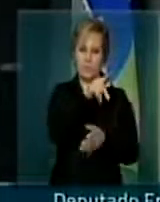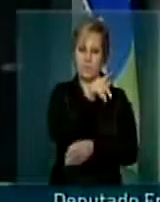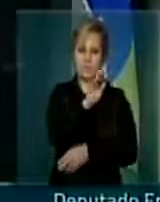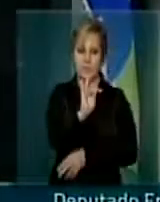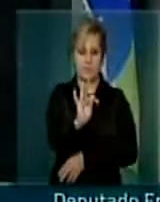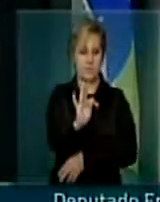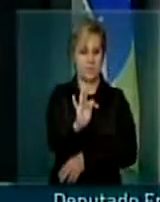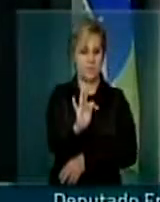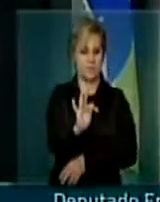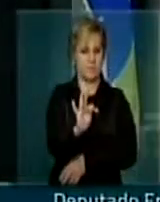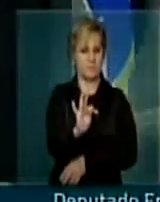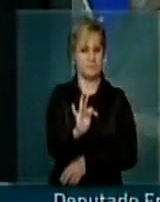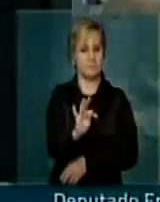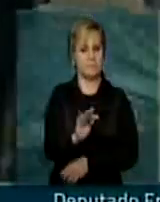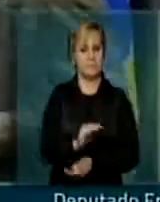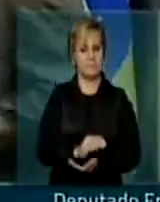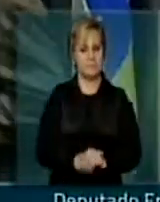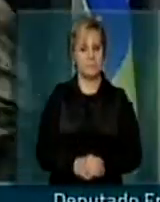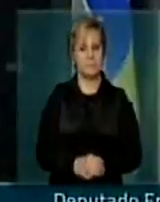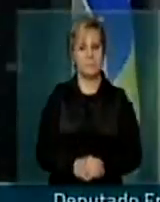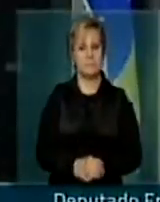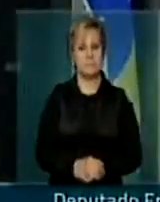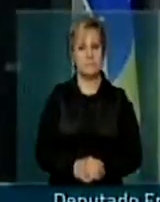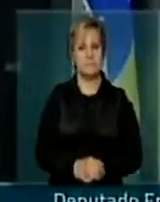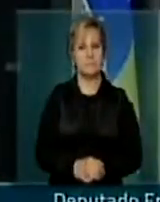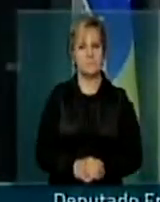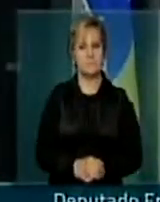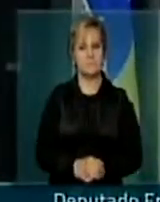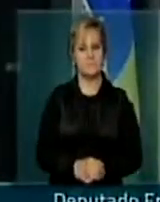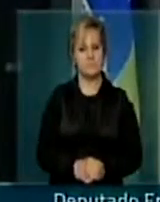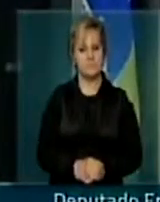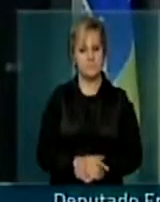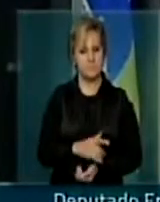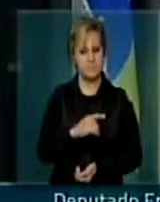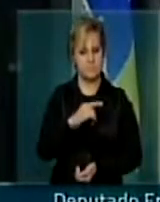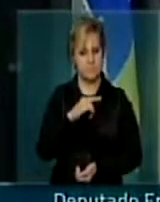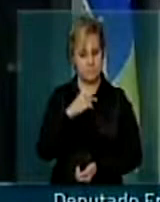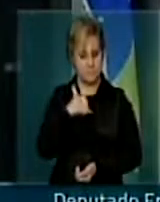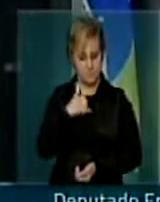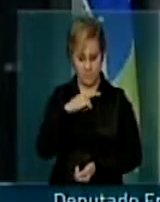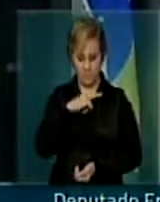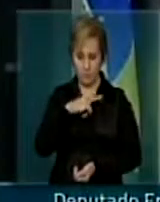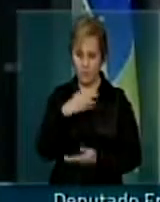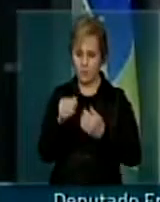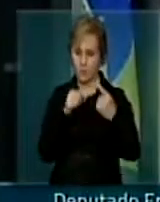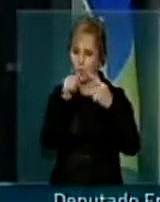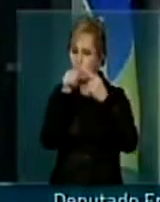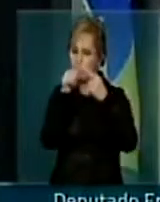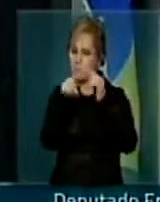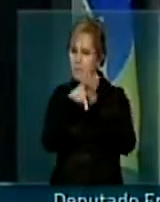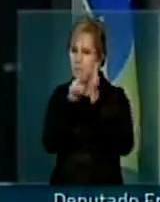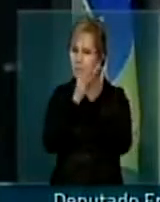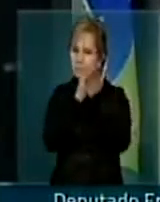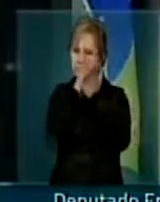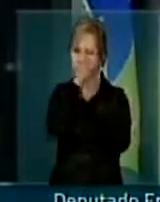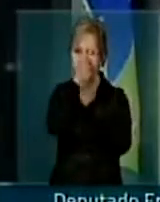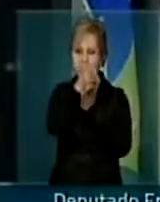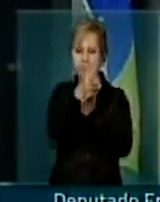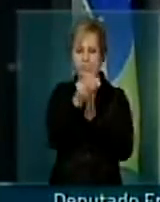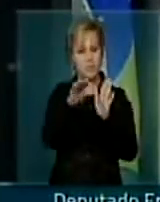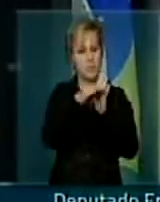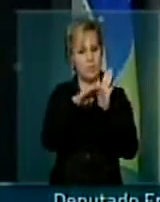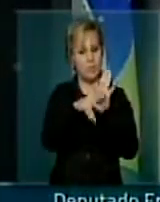tenho o deputado Edson Silva como meta, como foco, como